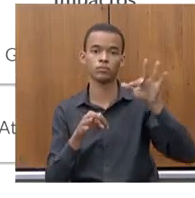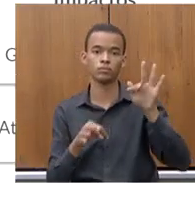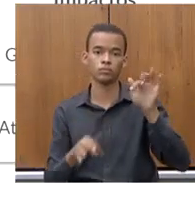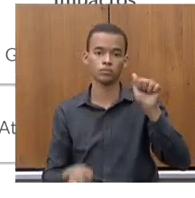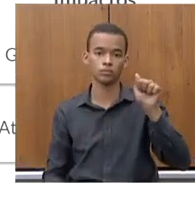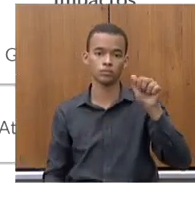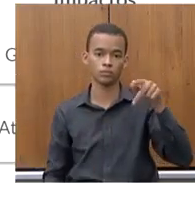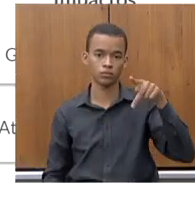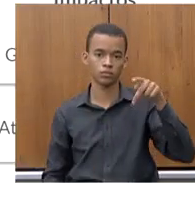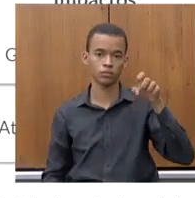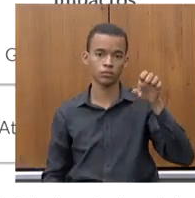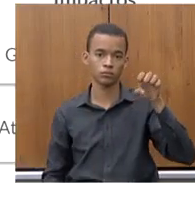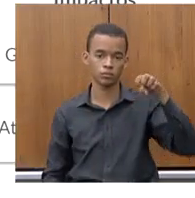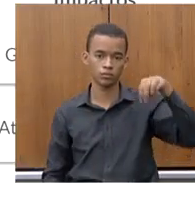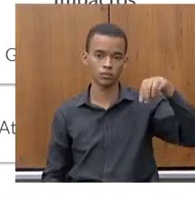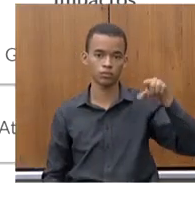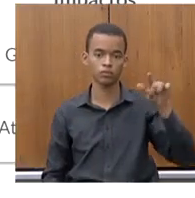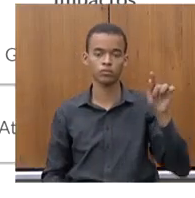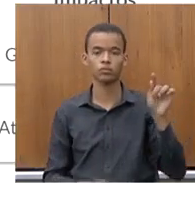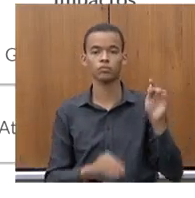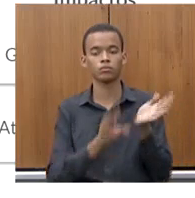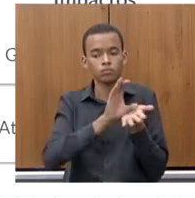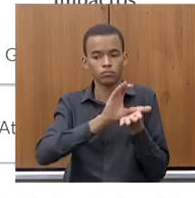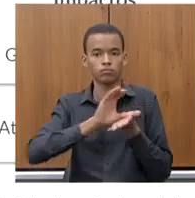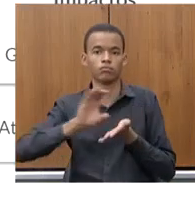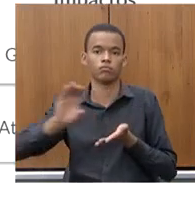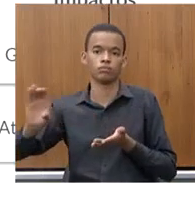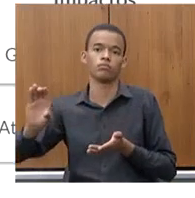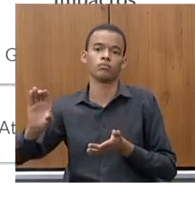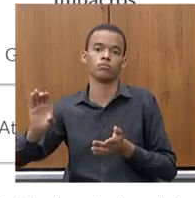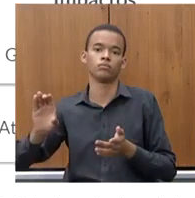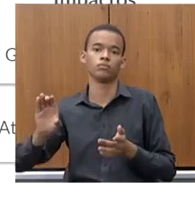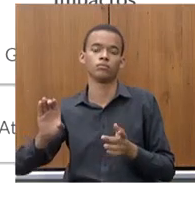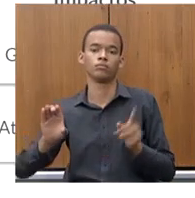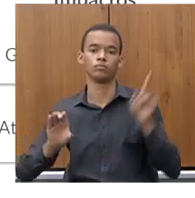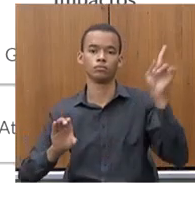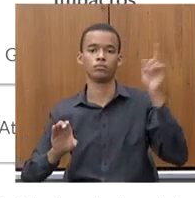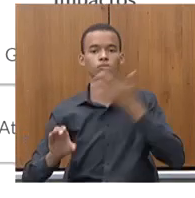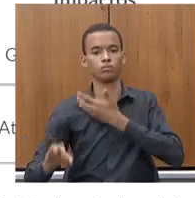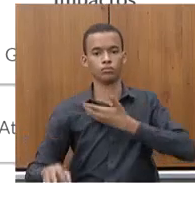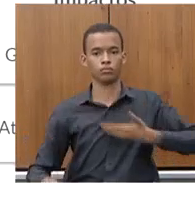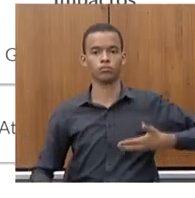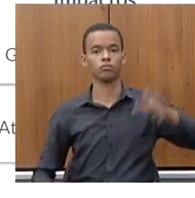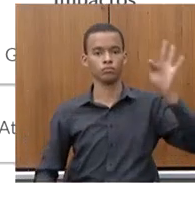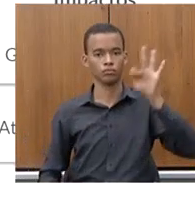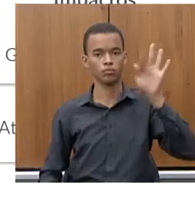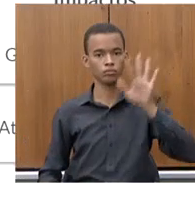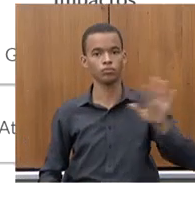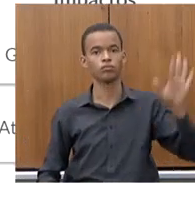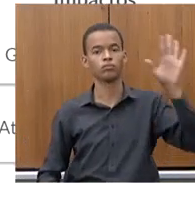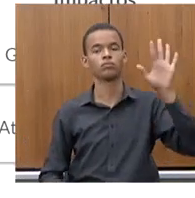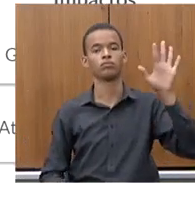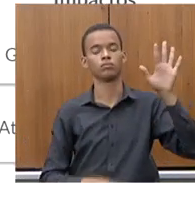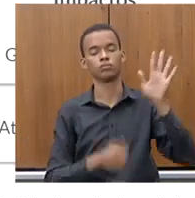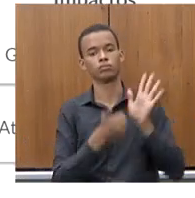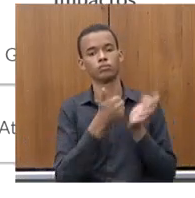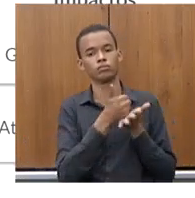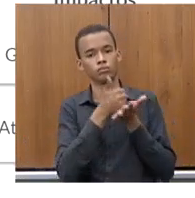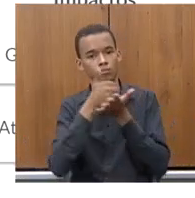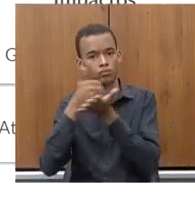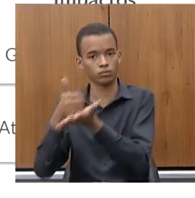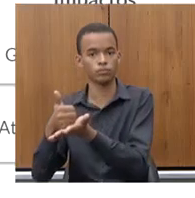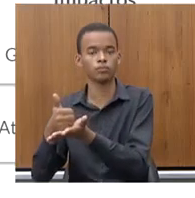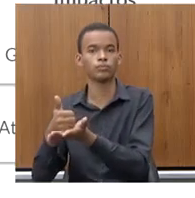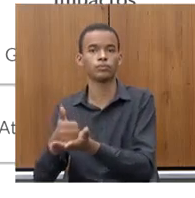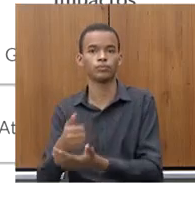frente a este apoio do governo federal. E aqui eu vou citar o Parque Tecnológico de Lavras, de Uberlândia e de Juiz de